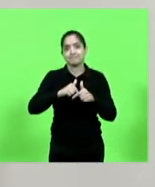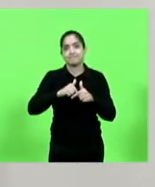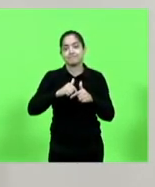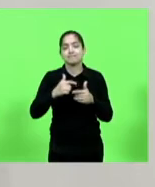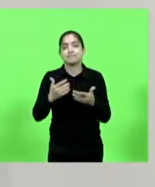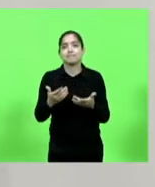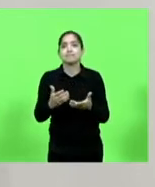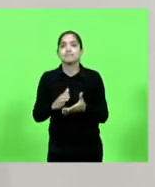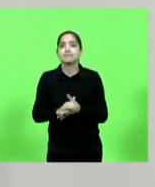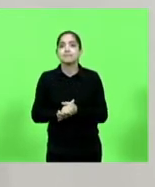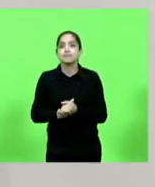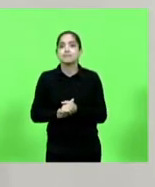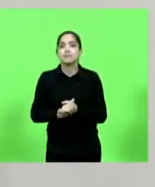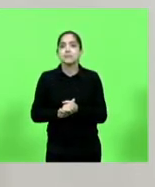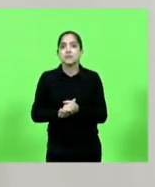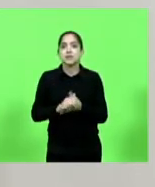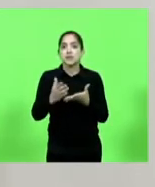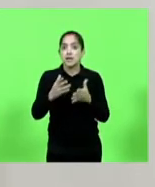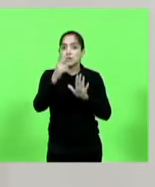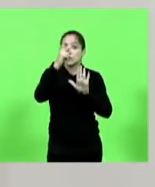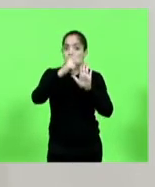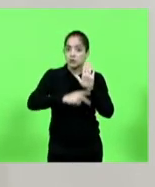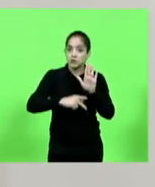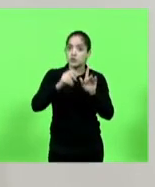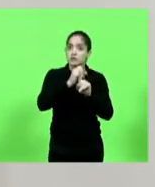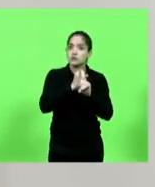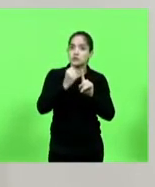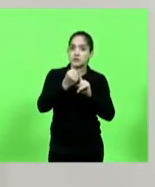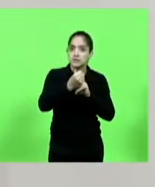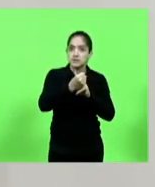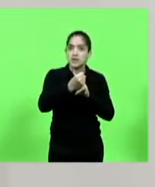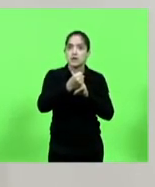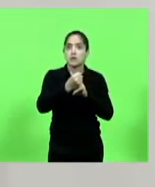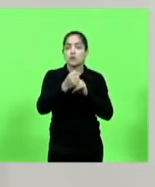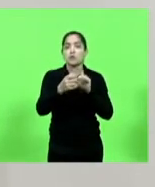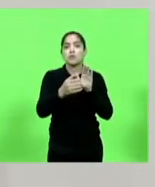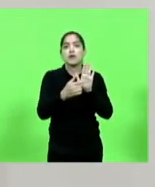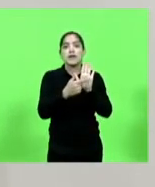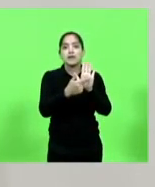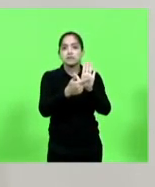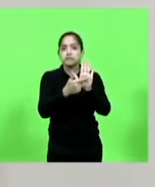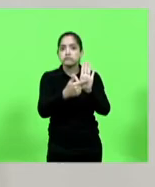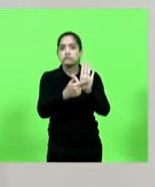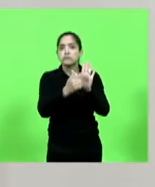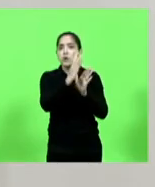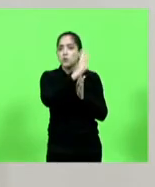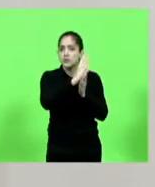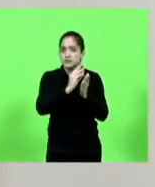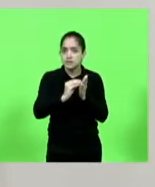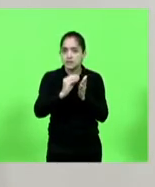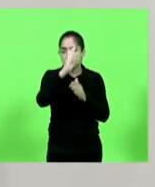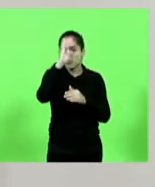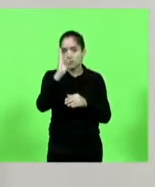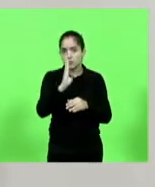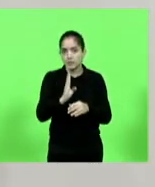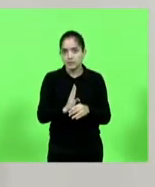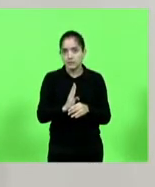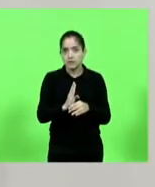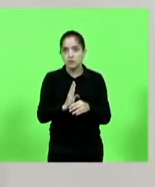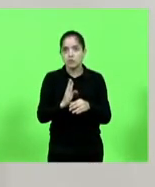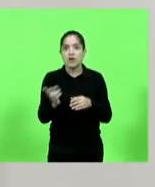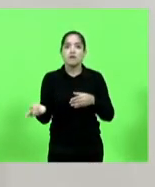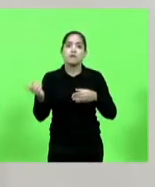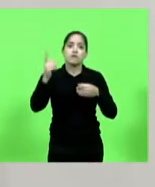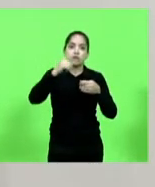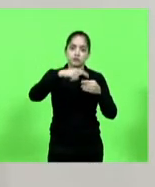E um grande projeto social que nós fizemos, e damos exemplo para Brasil, que é a ressocialização de